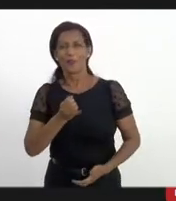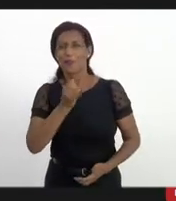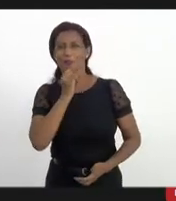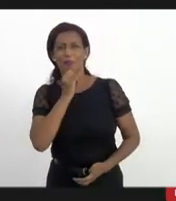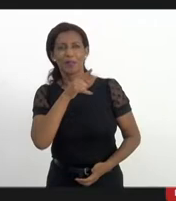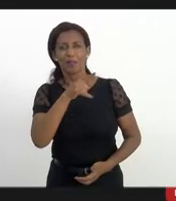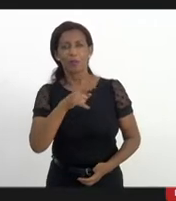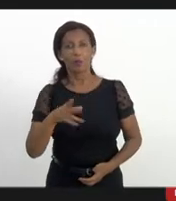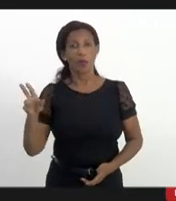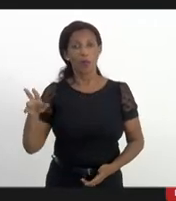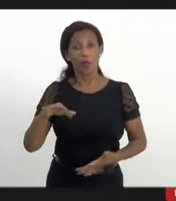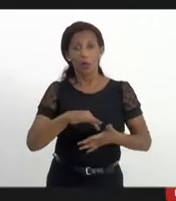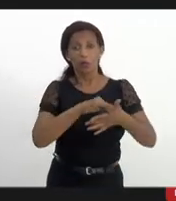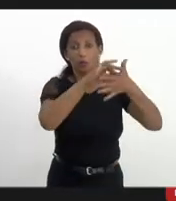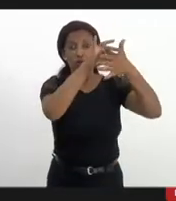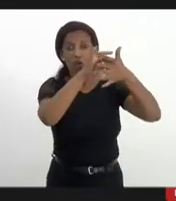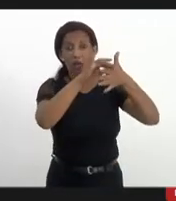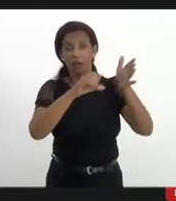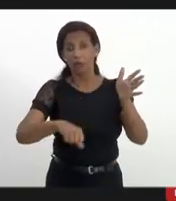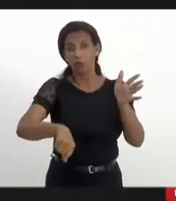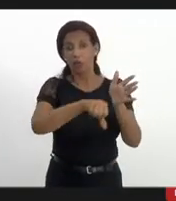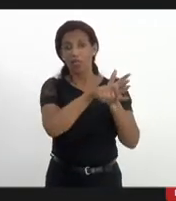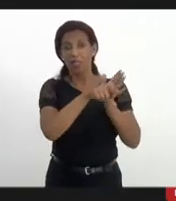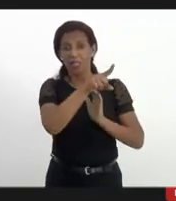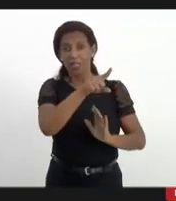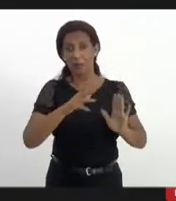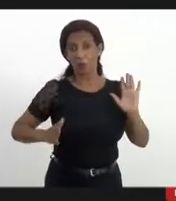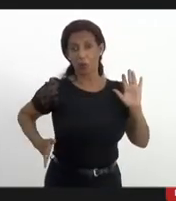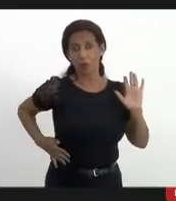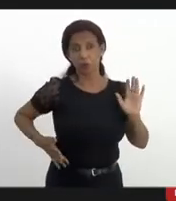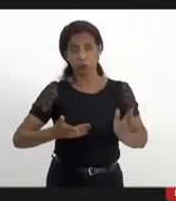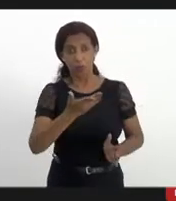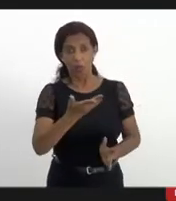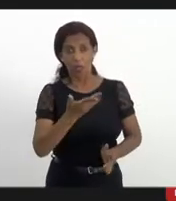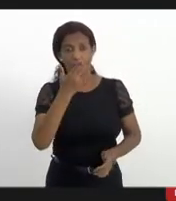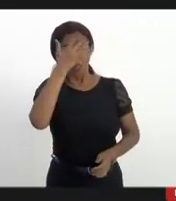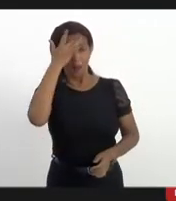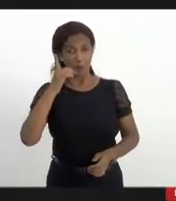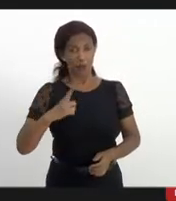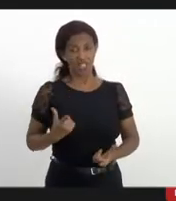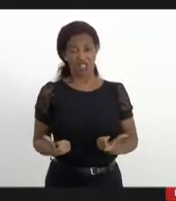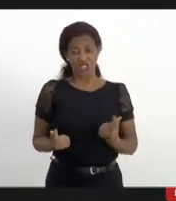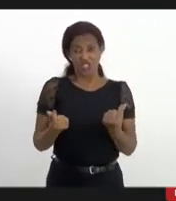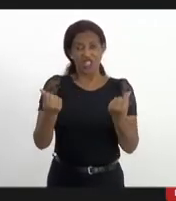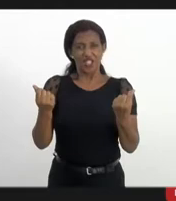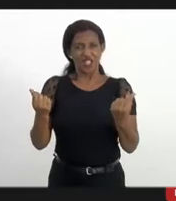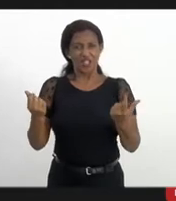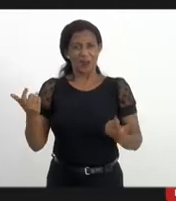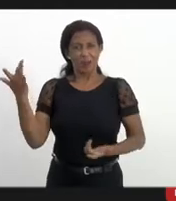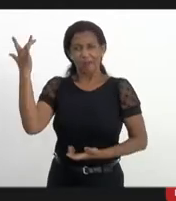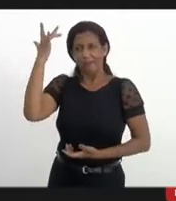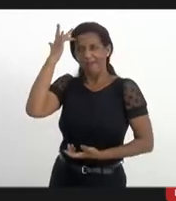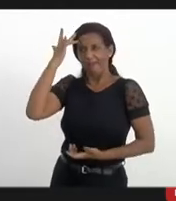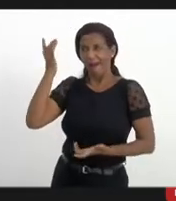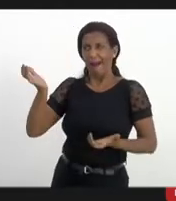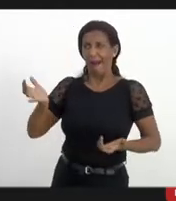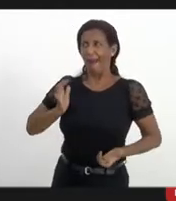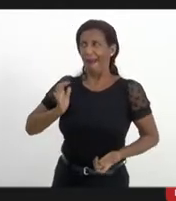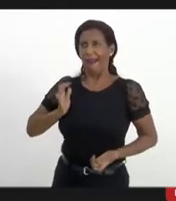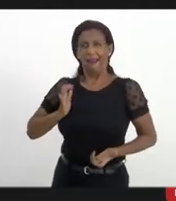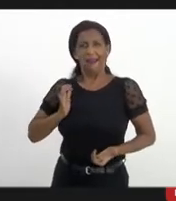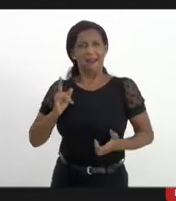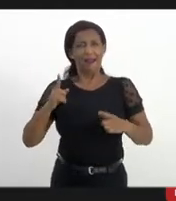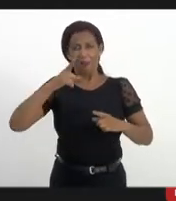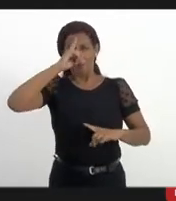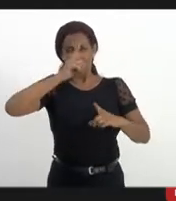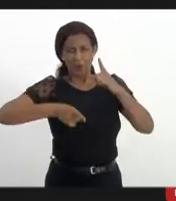do tráfico, que é aquela pessoa que tem mais poder, que é aquela pessoa que tem dinheiro, aquela pessoa que faz